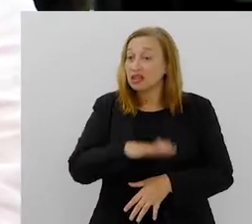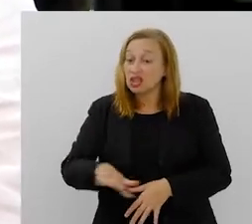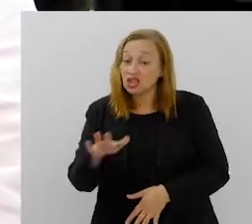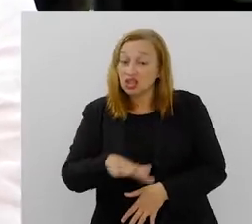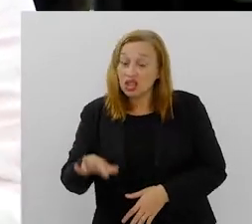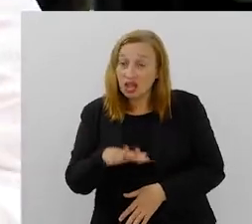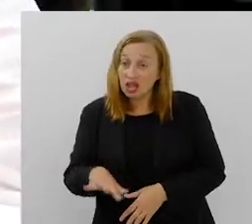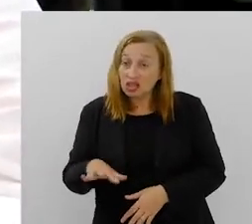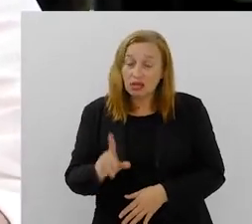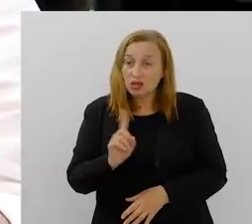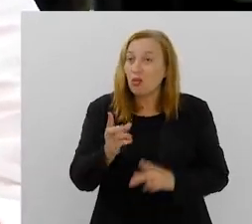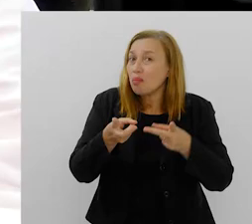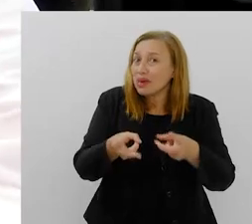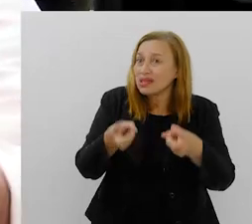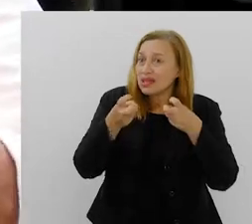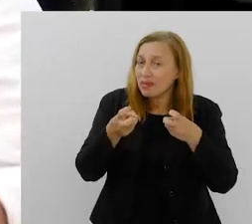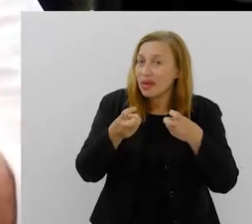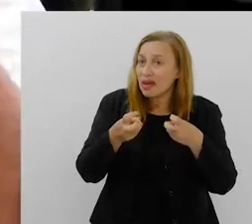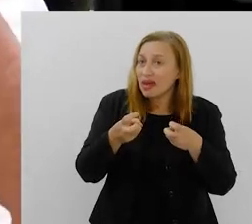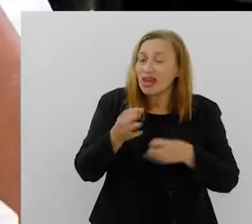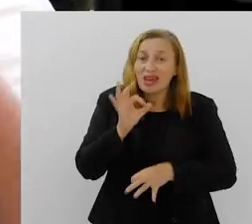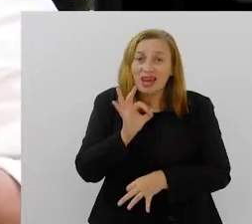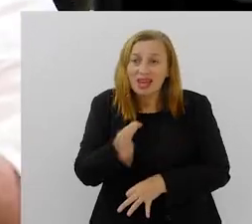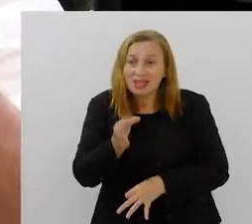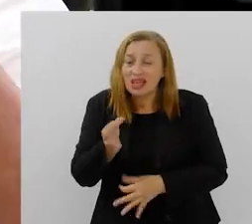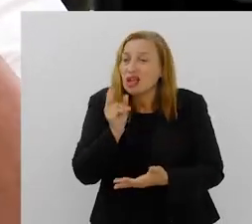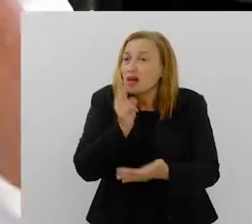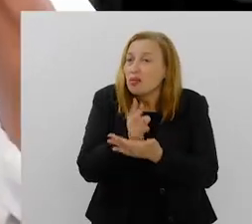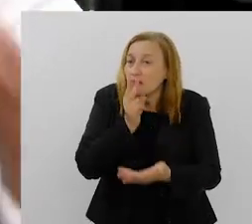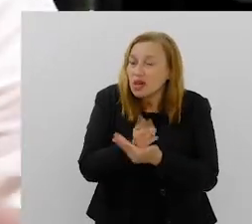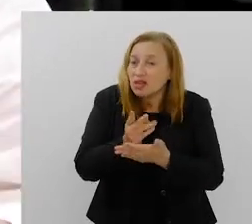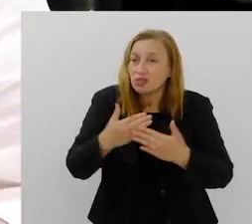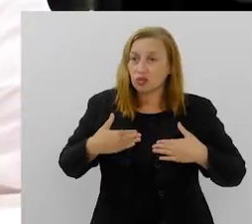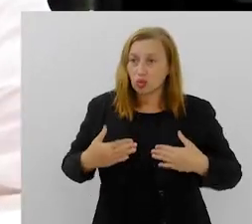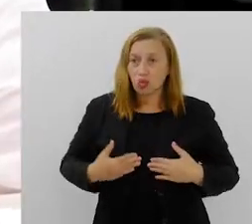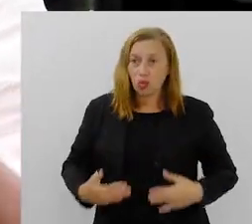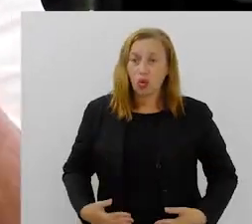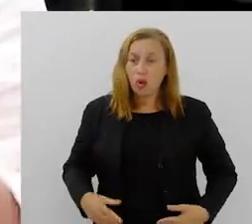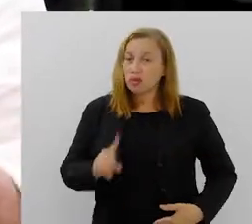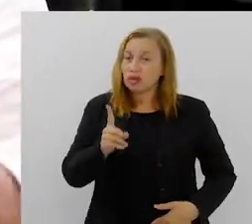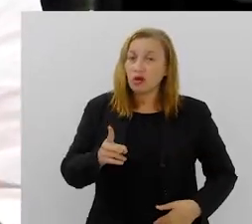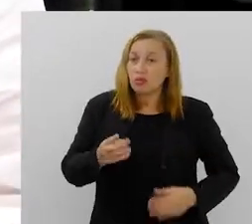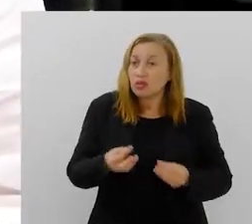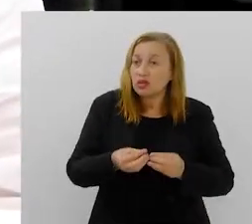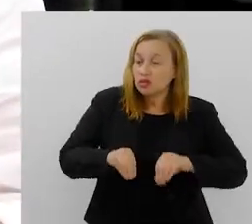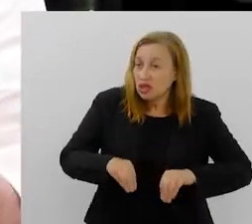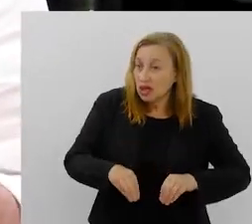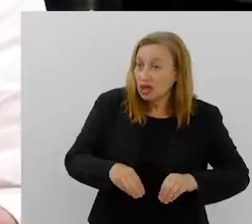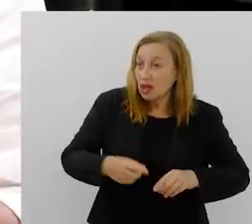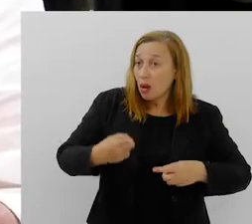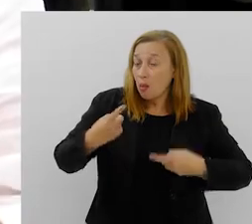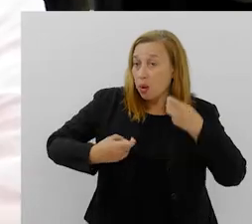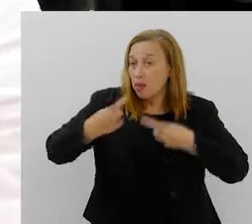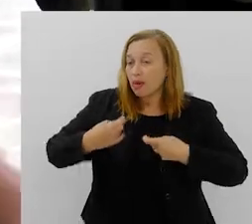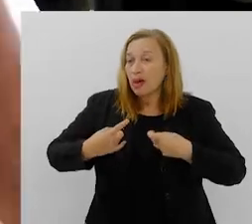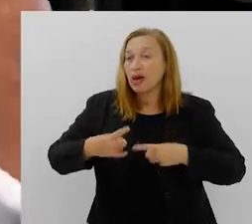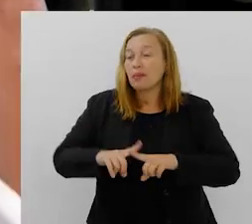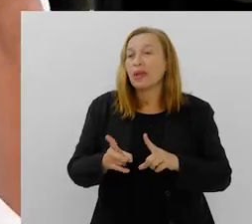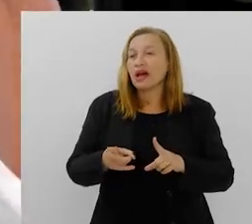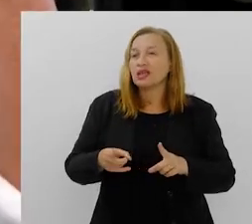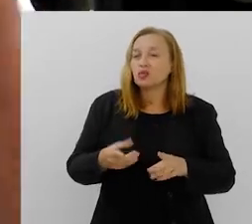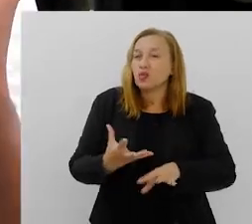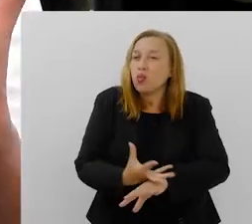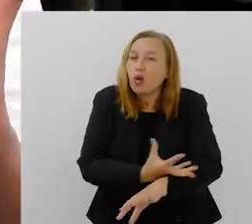dessas crianças e não perceber que é óbvio que mesmo que os seus corpos não sejam atingidos pelas balas,